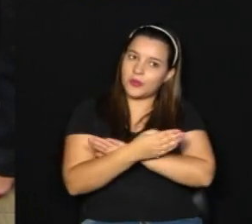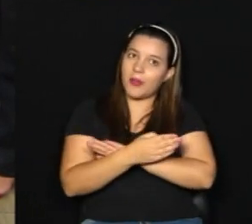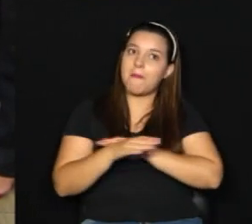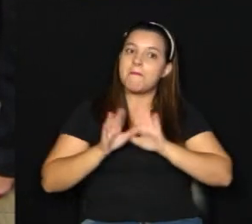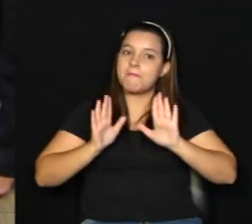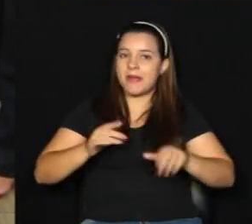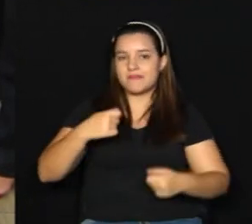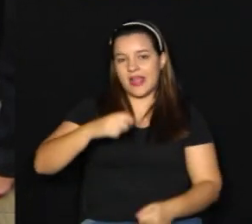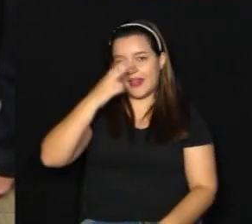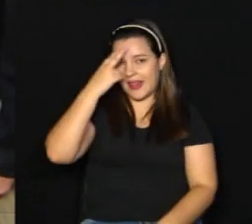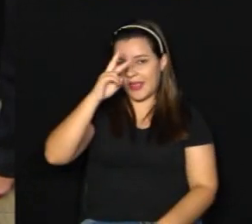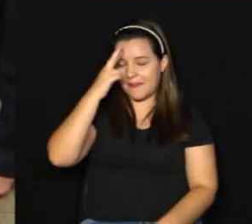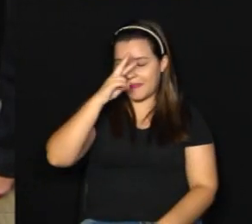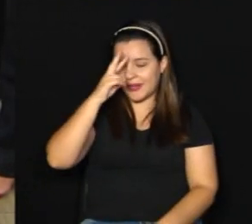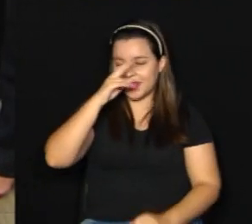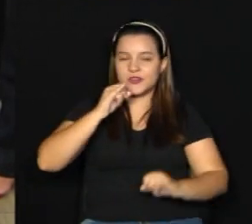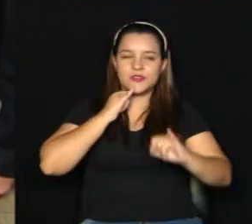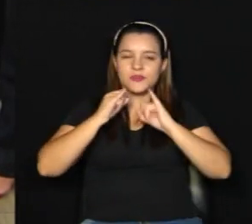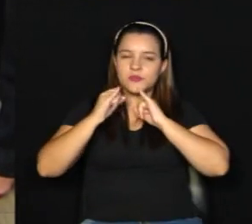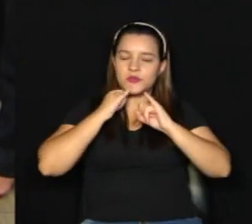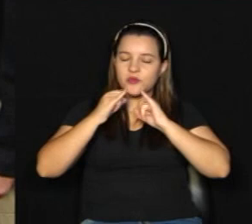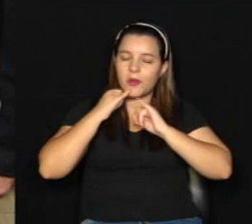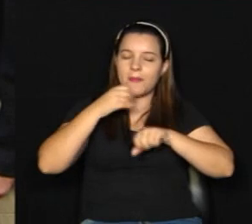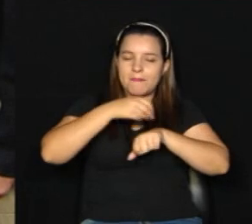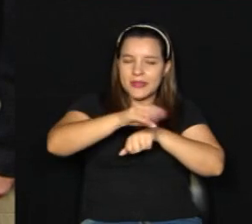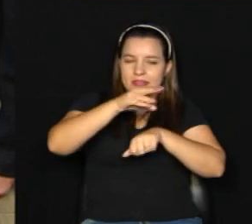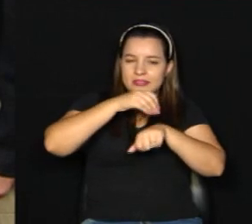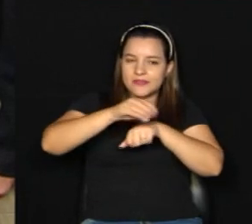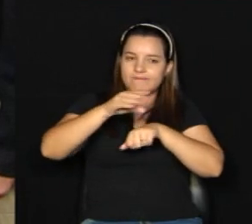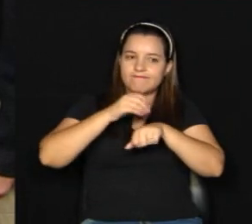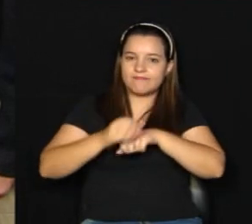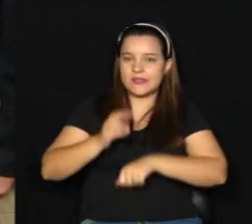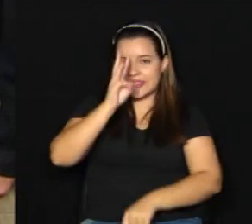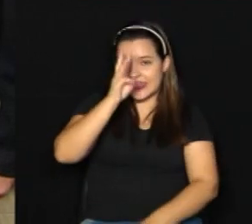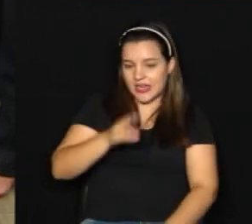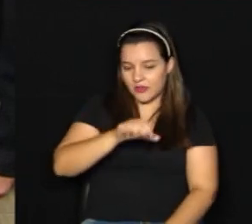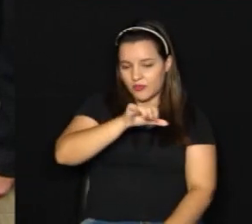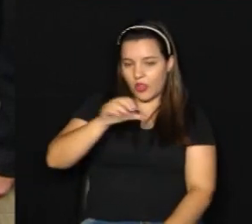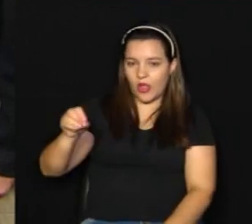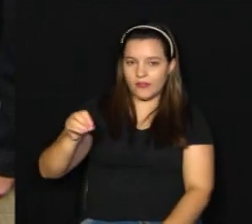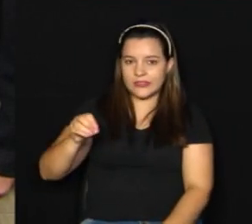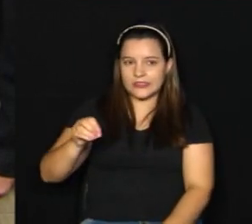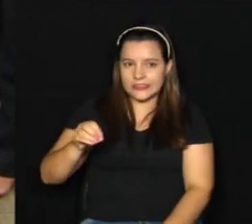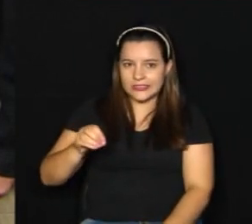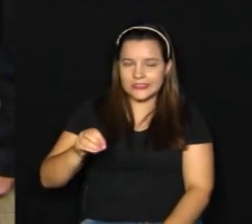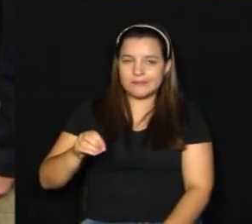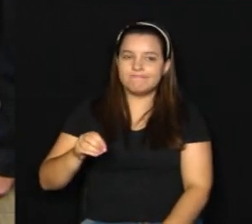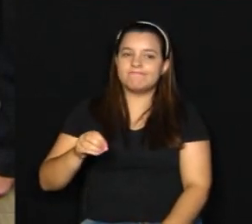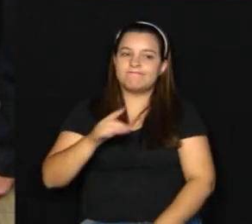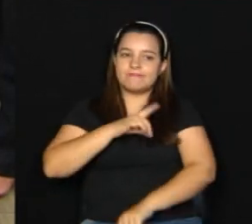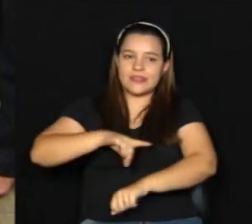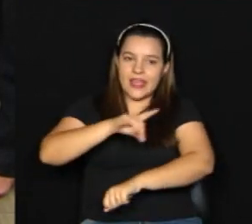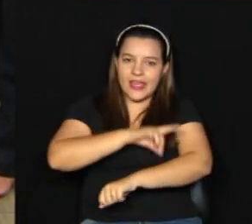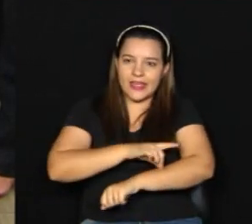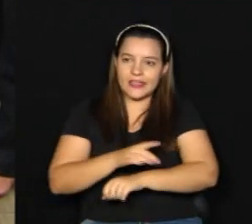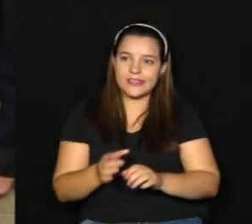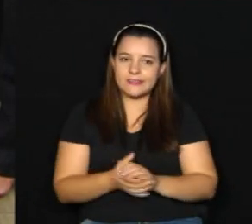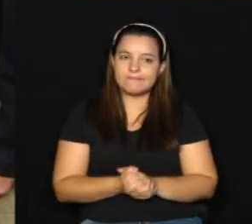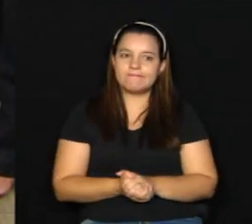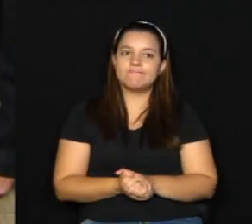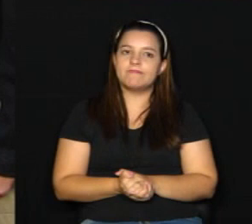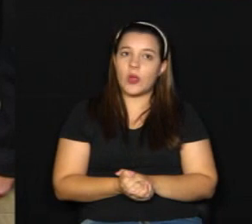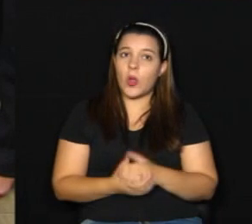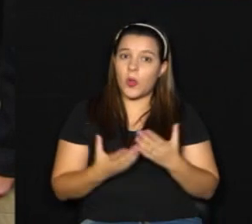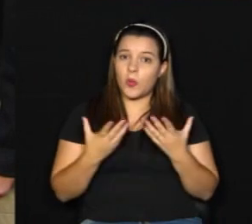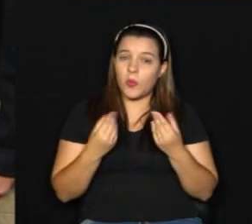precisa passar essas orientações, porque você vê 3.900 casos de dengue só neste ano. Então,